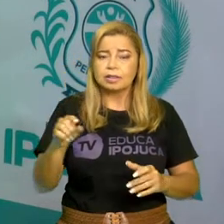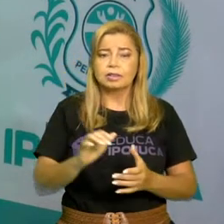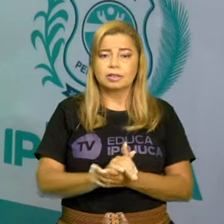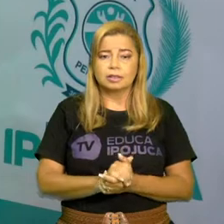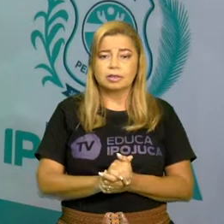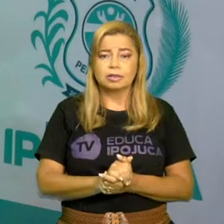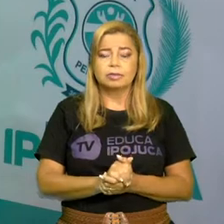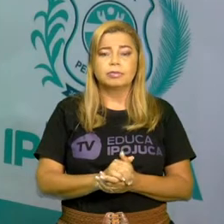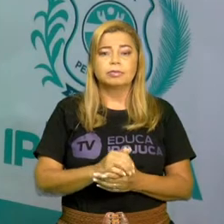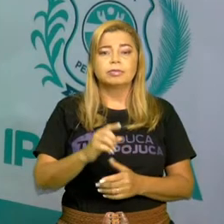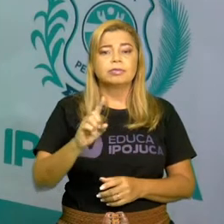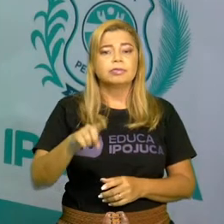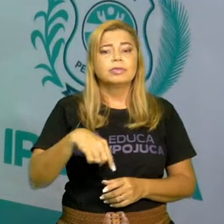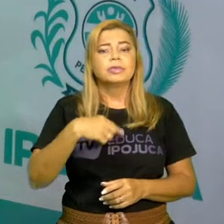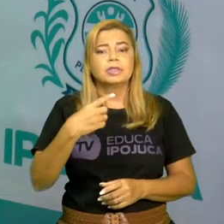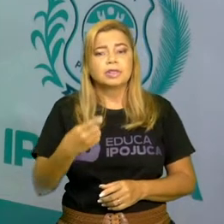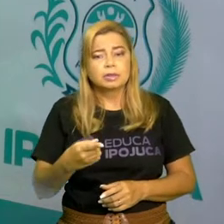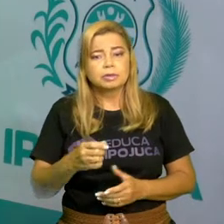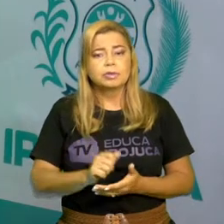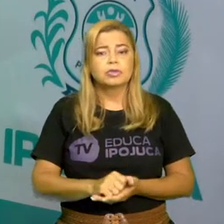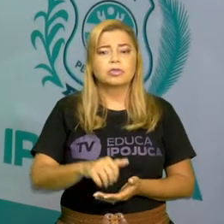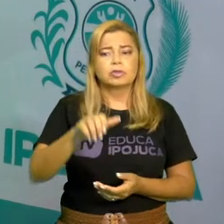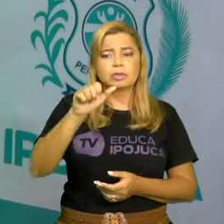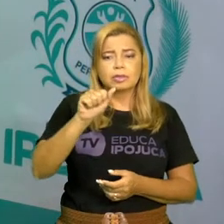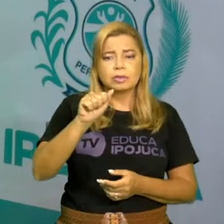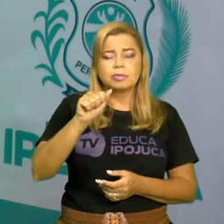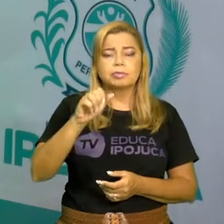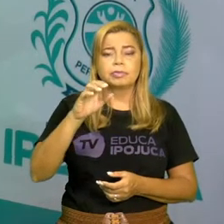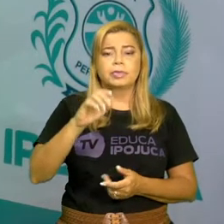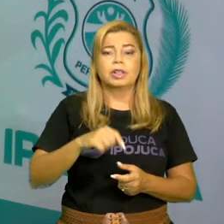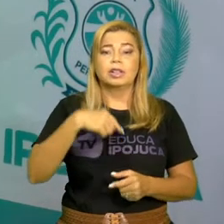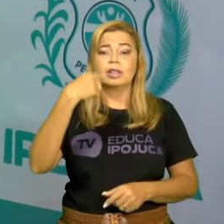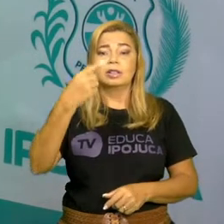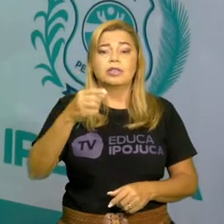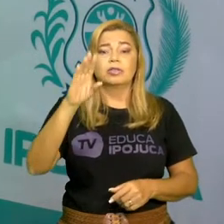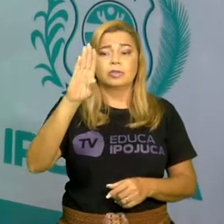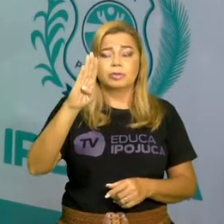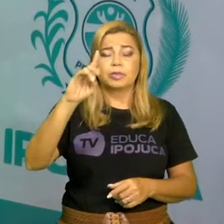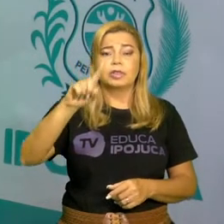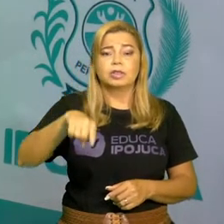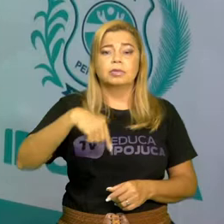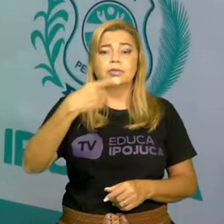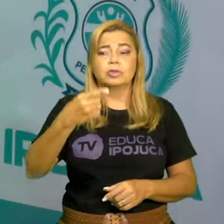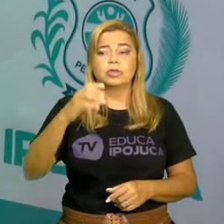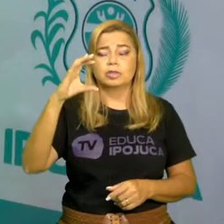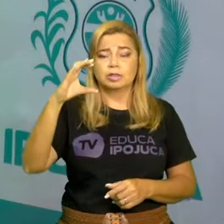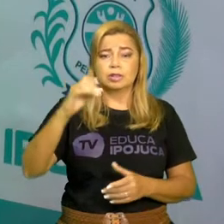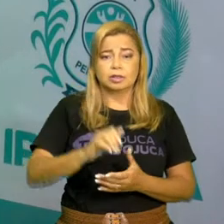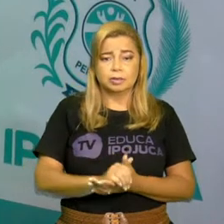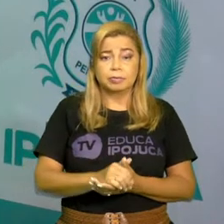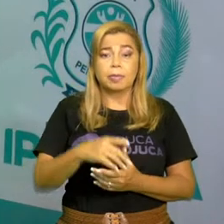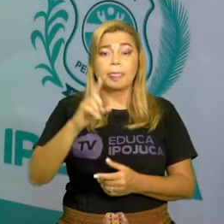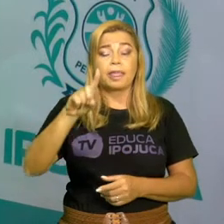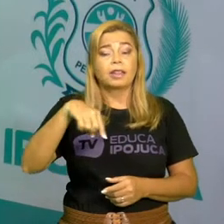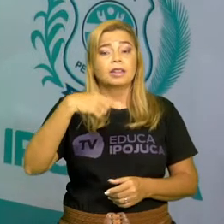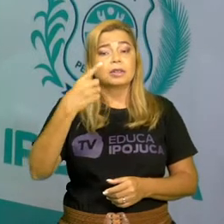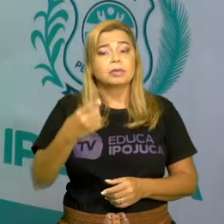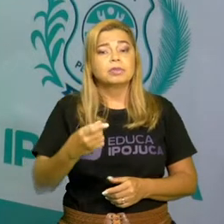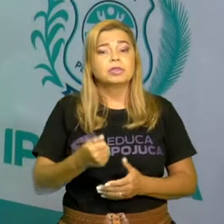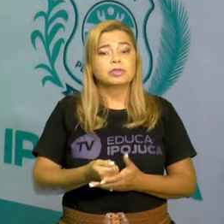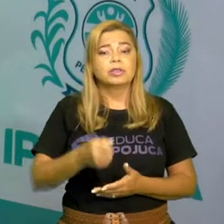Depois vem AB, AC. Aí eu tenho palavras com B. Eu venho BA, aí venho BE,